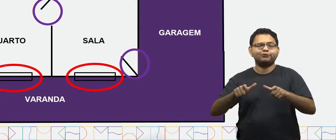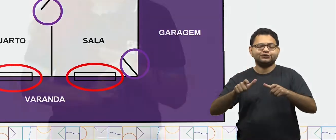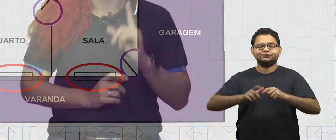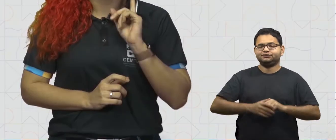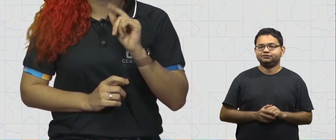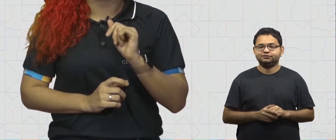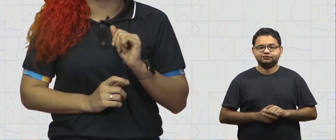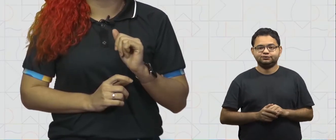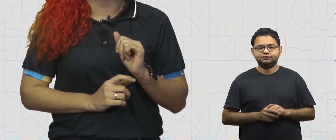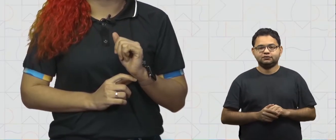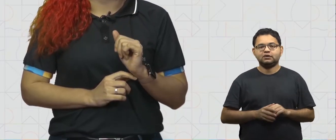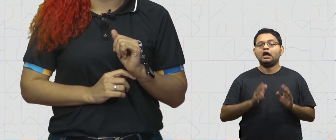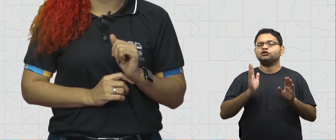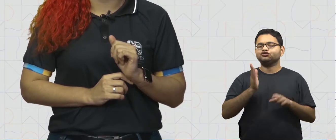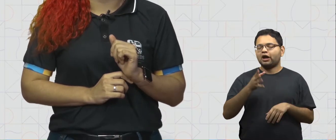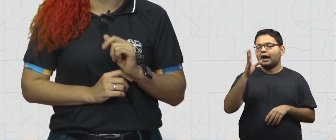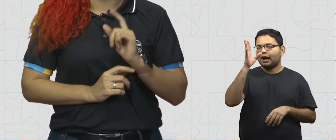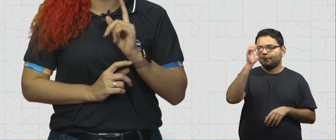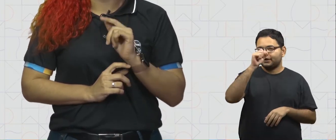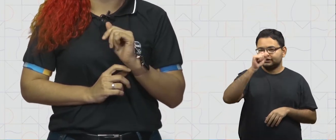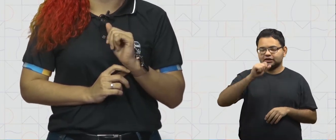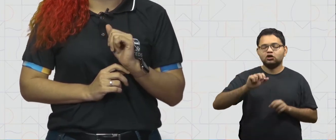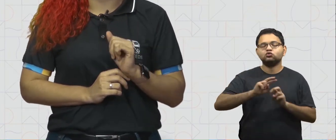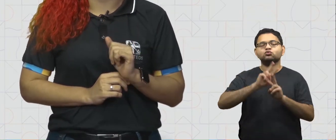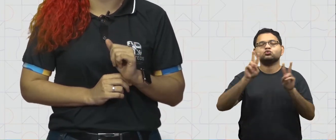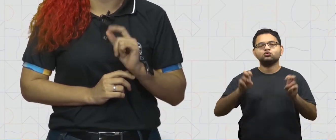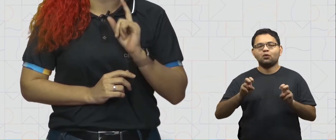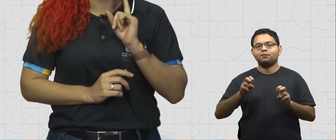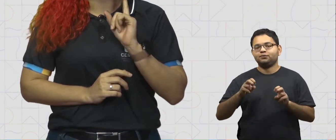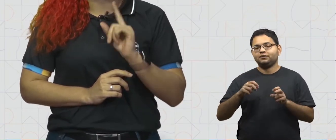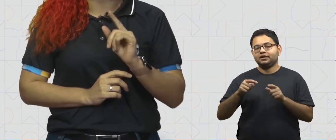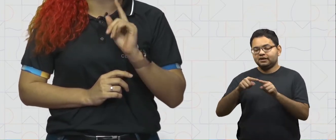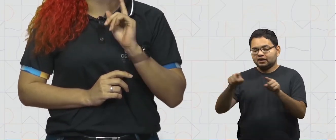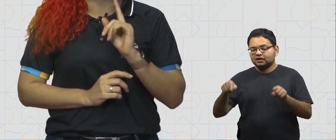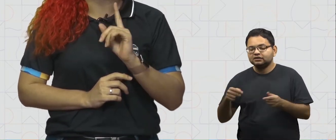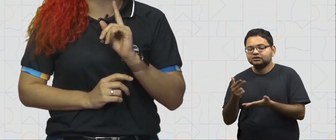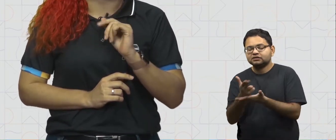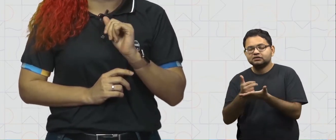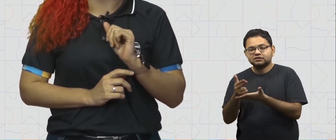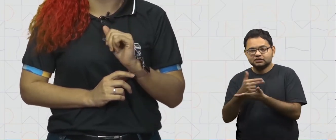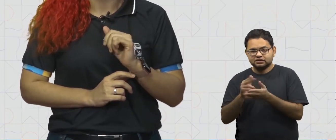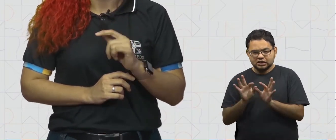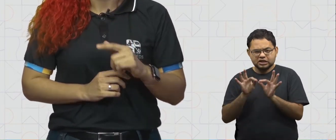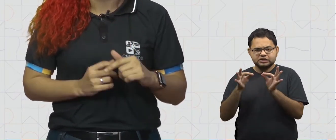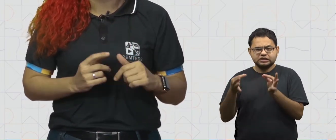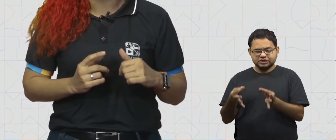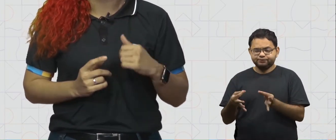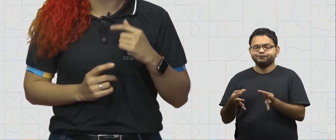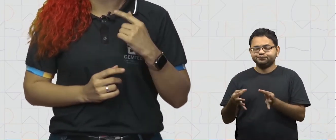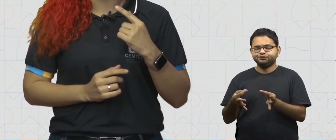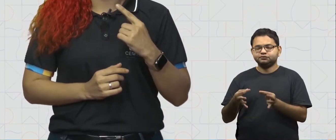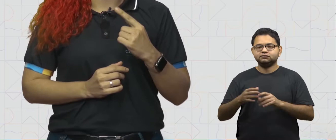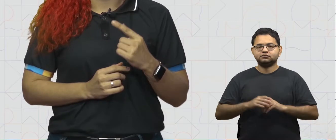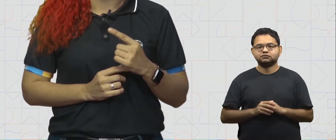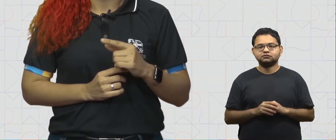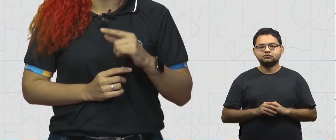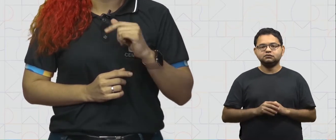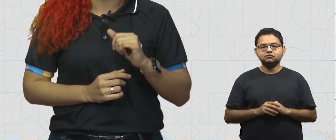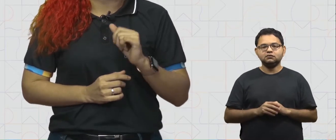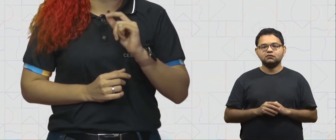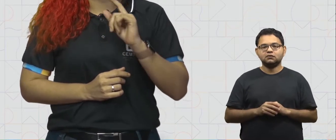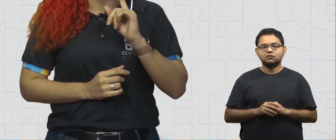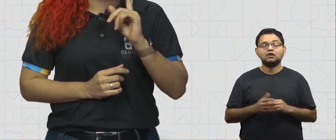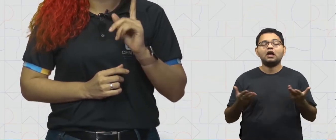janelas. Já que vamos aprender sobre plantas baixas de ambientes familiares, vamos entender